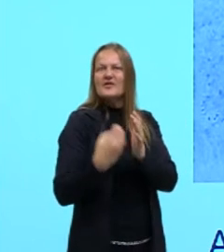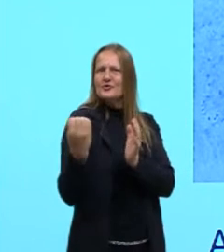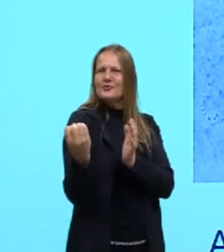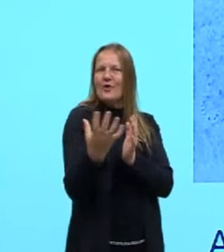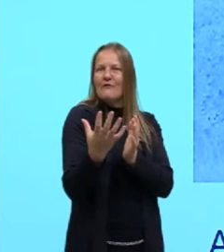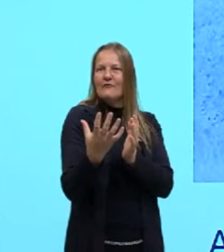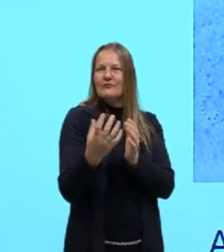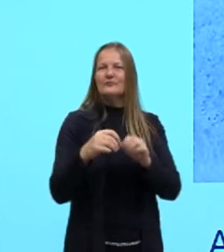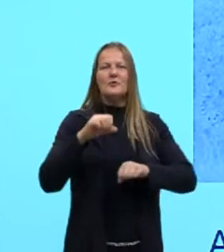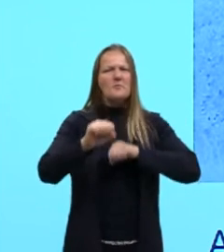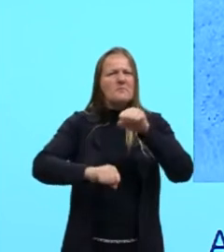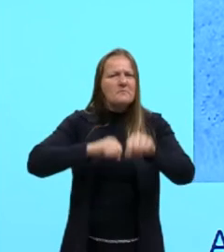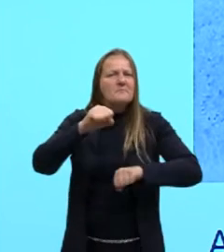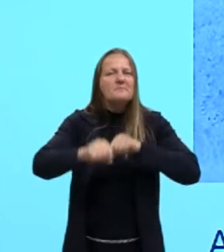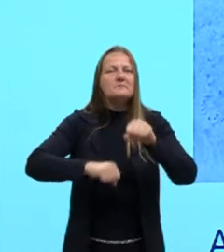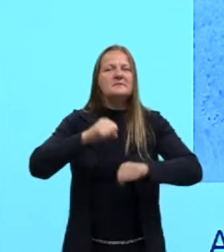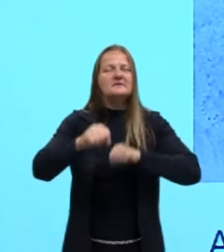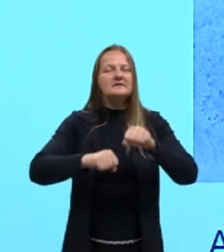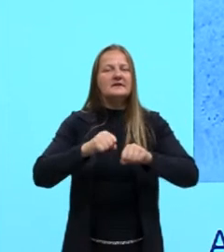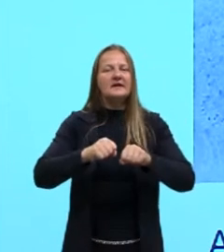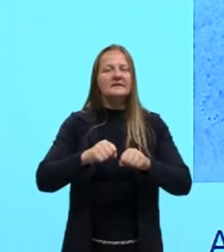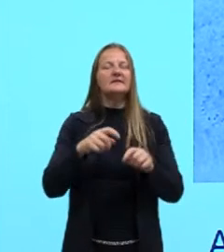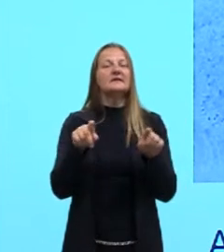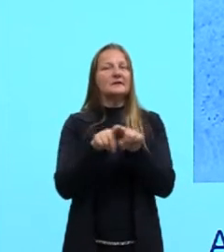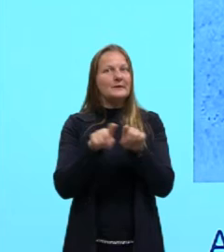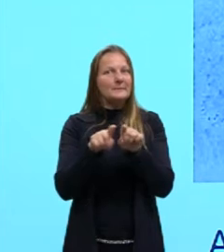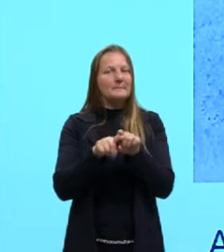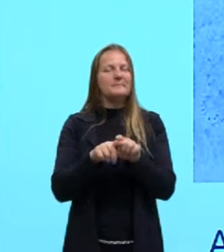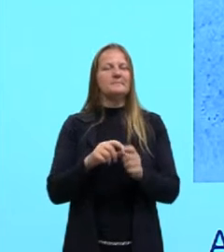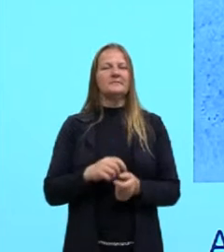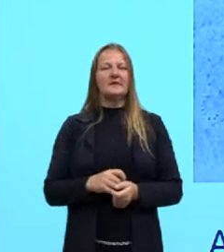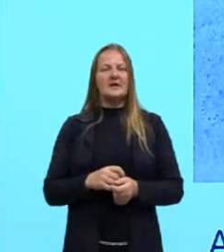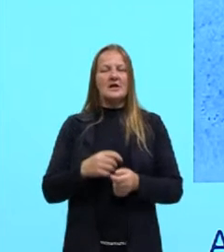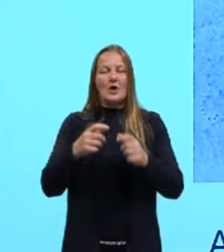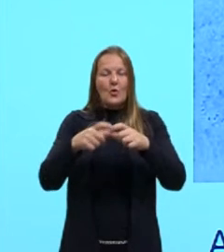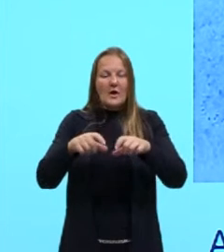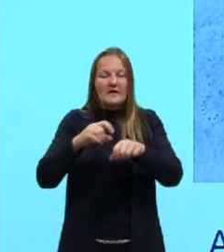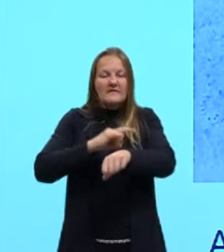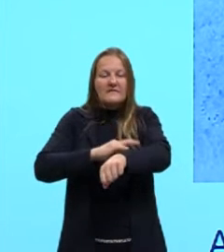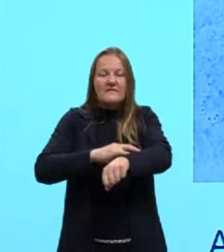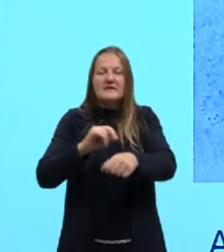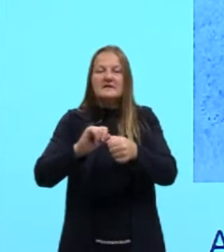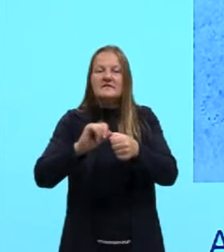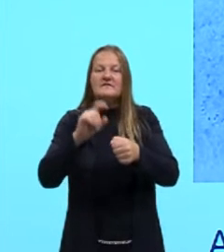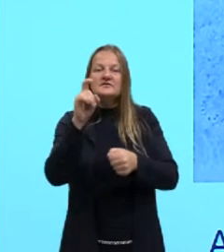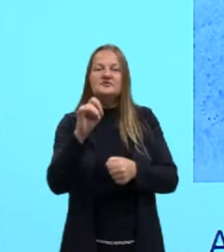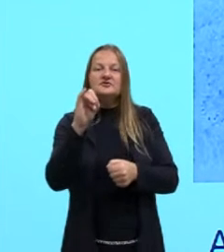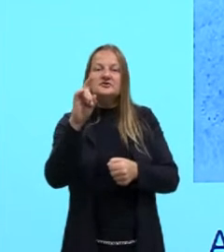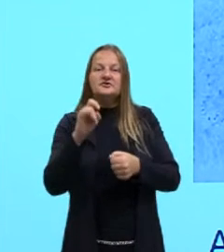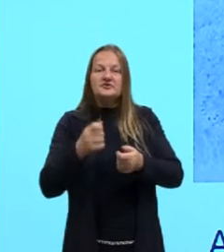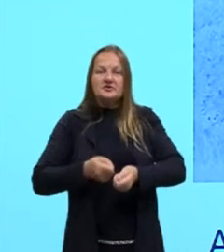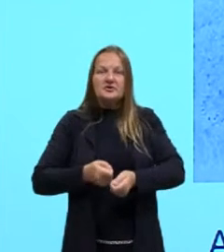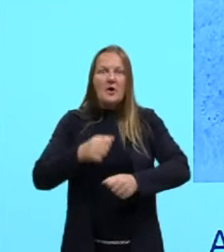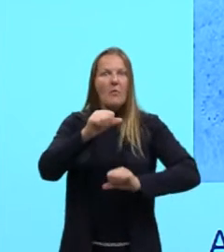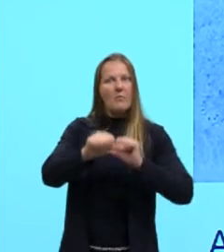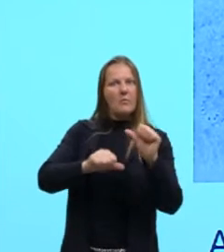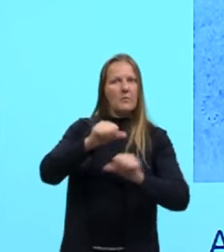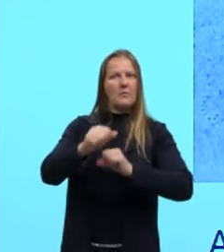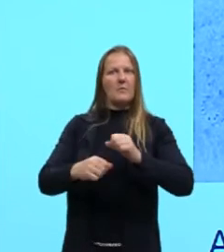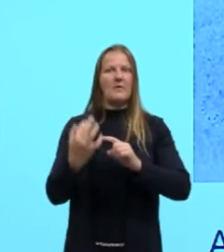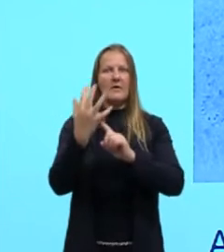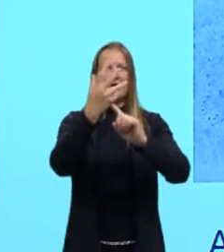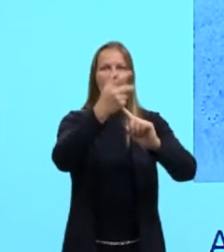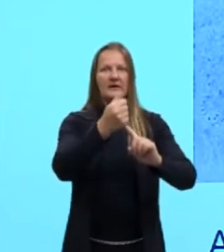Como que um mictório vira uma fonte? Como que uma roda de bicicleta vira uma obra?